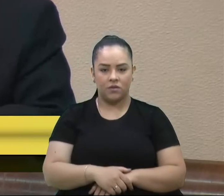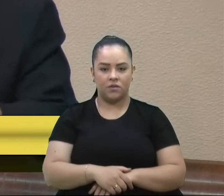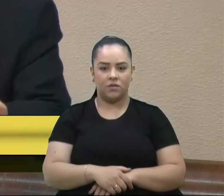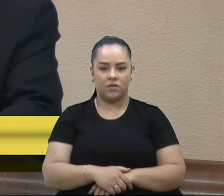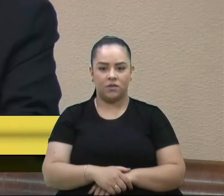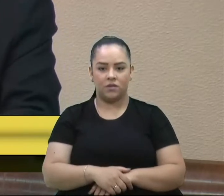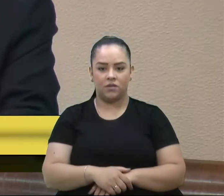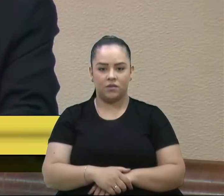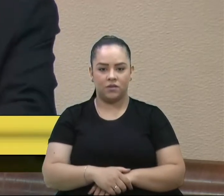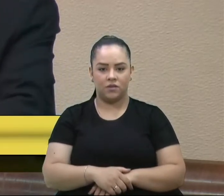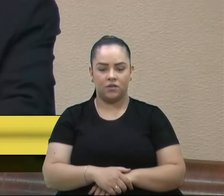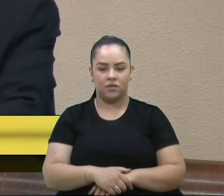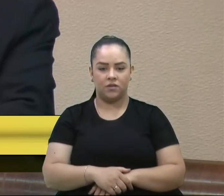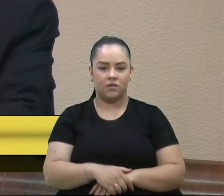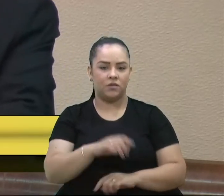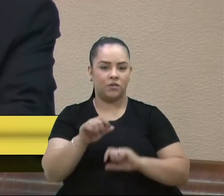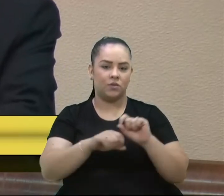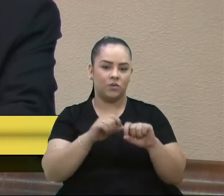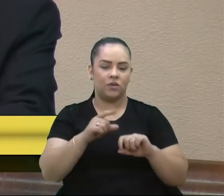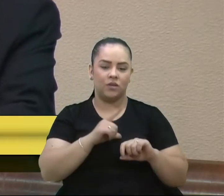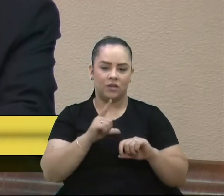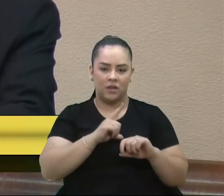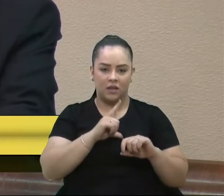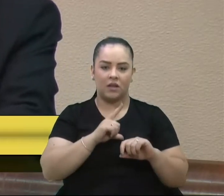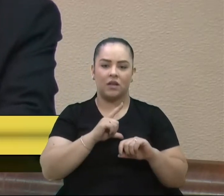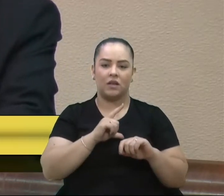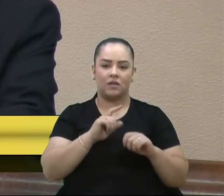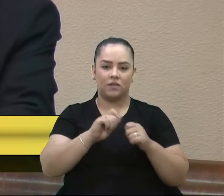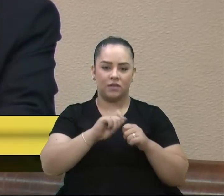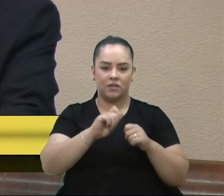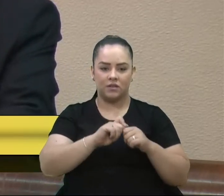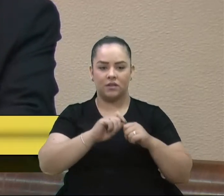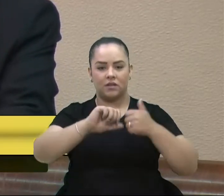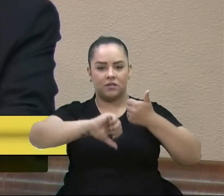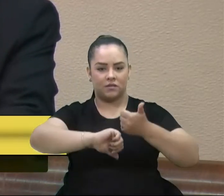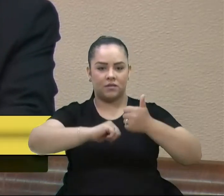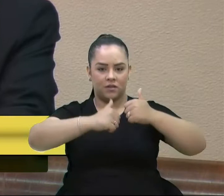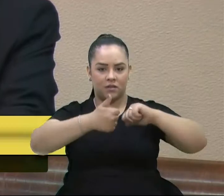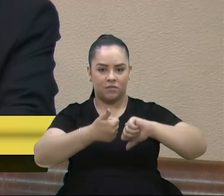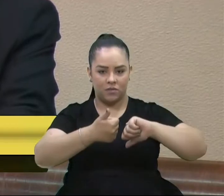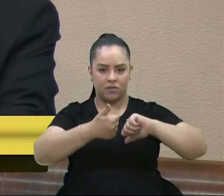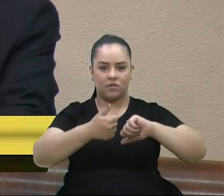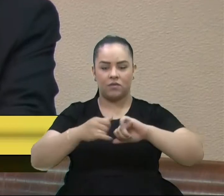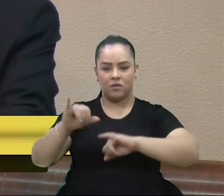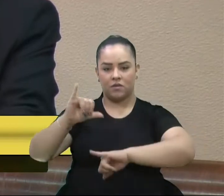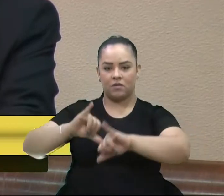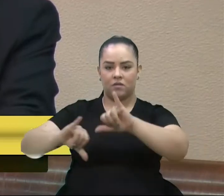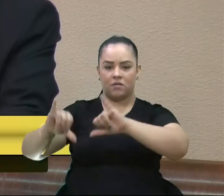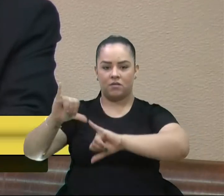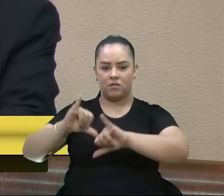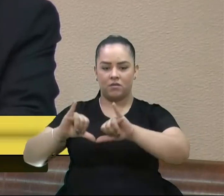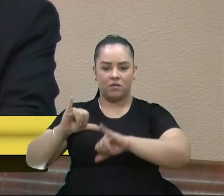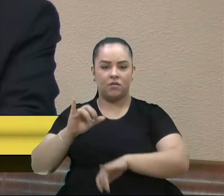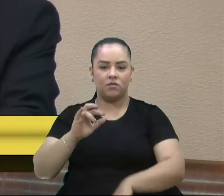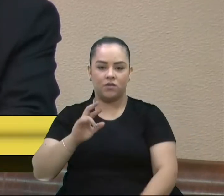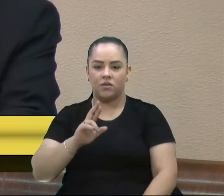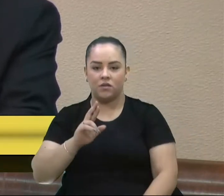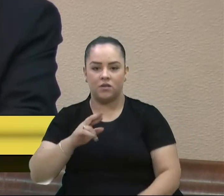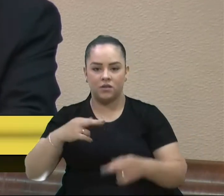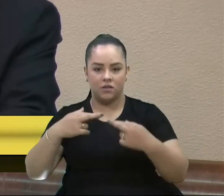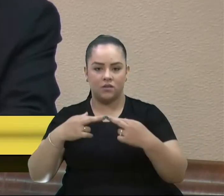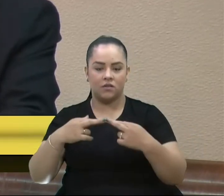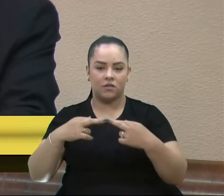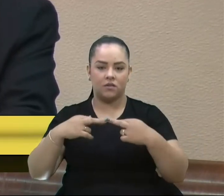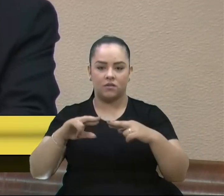Então, das análises feitas pelo laboratório Randon e pela Associação da Cidade de Enologia em Bento